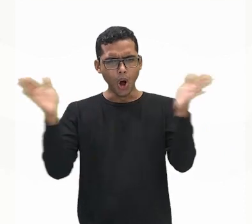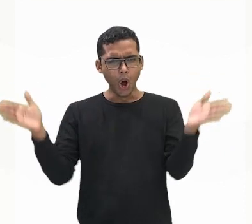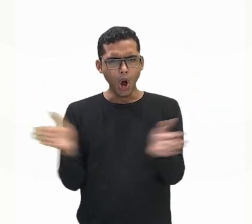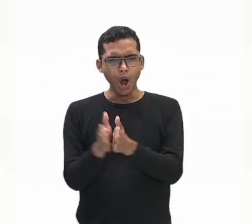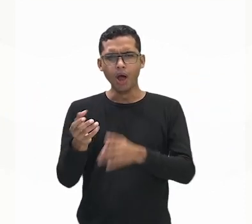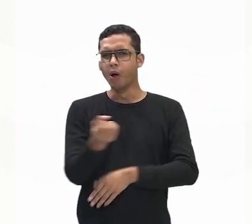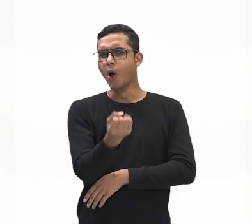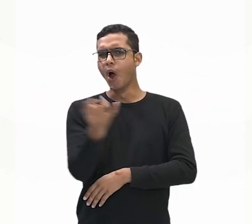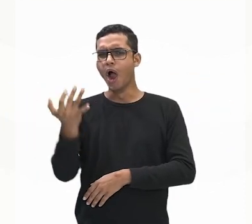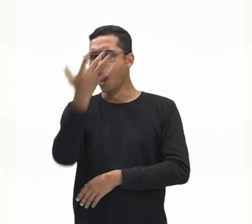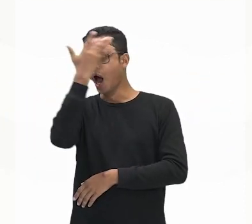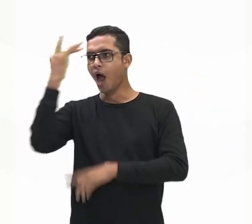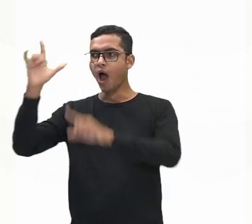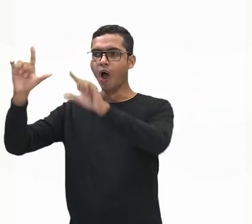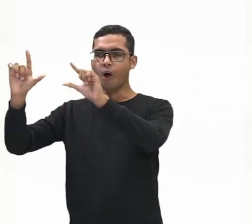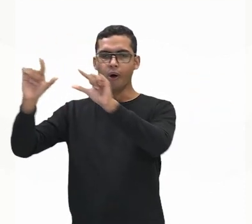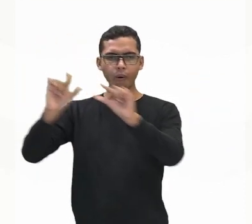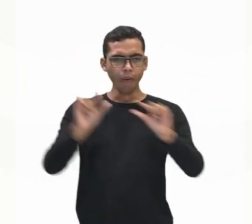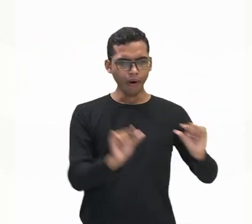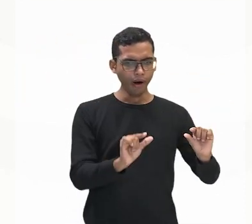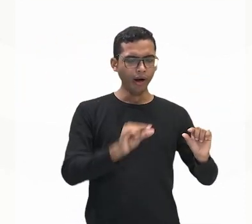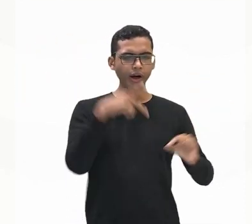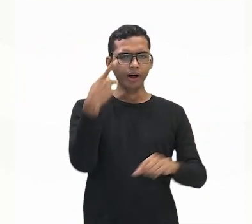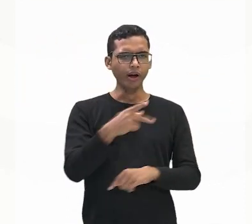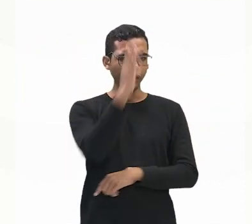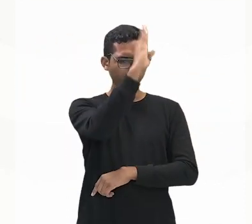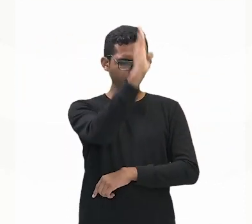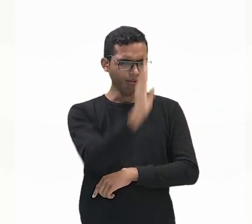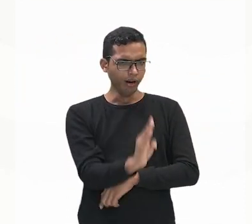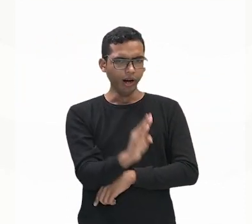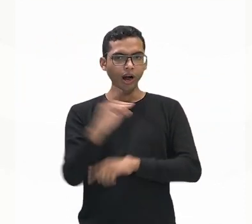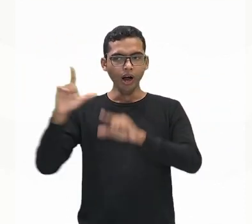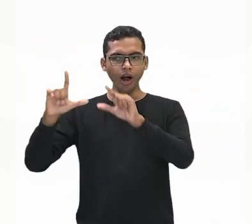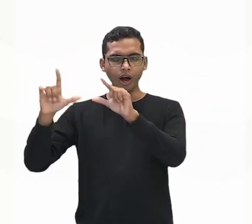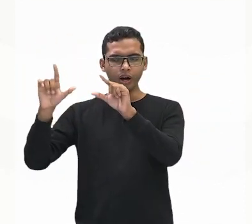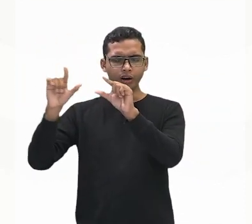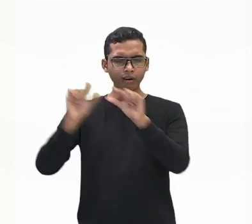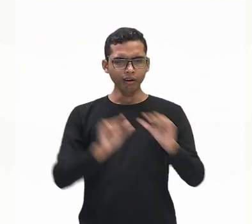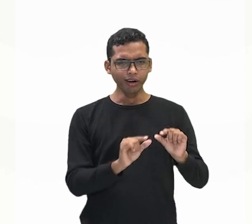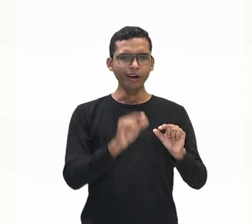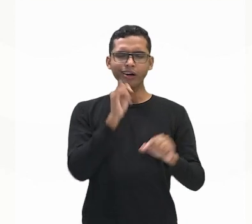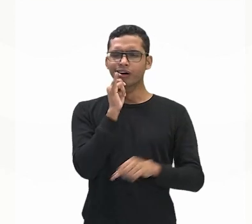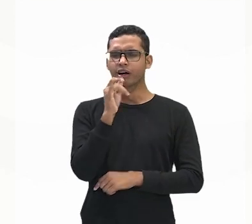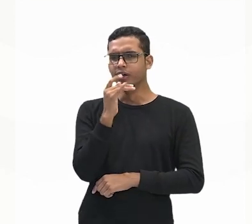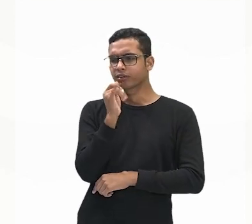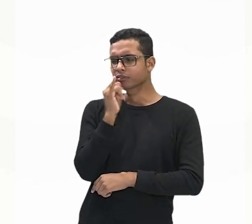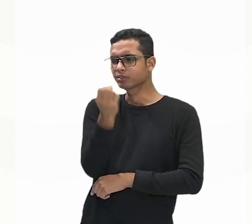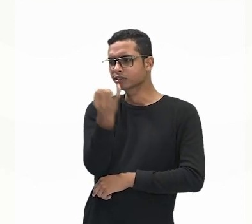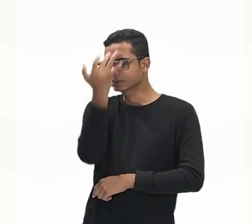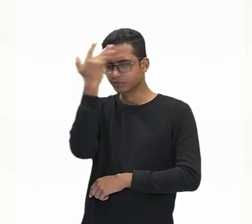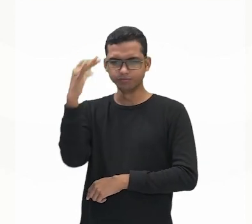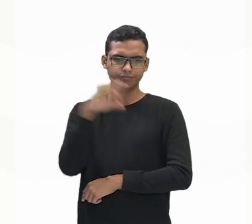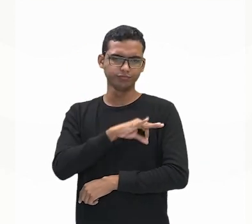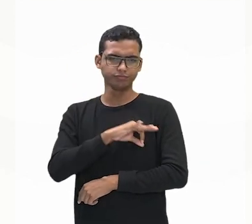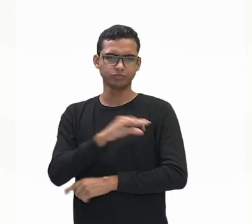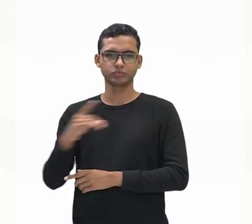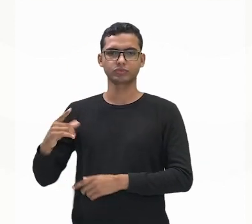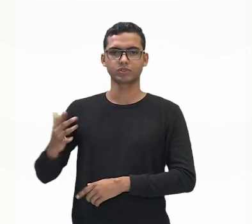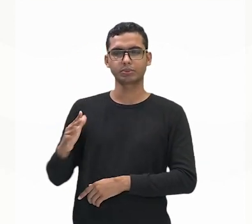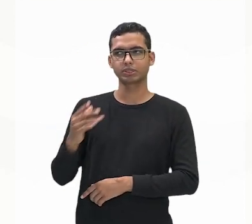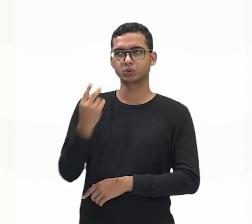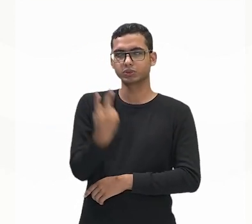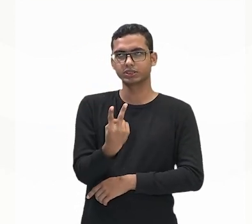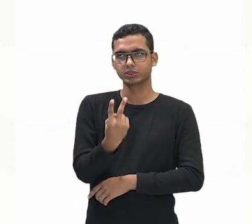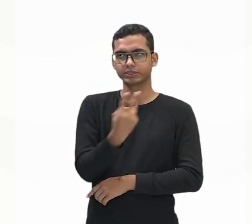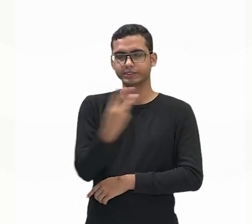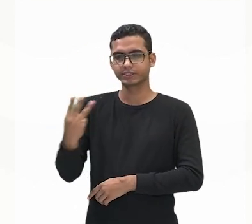consideradas pobres no território brasileiro. Pessoas que recebiam ali cerca de R$233,00 por mês por